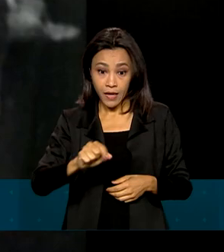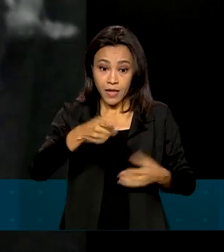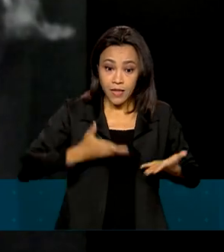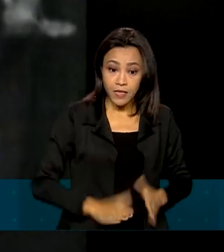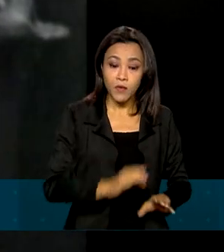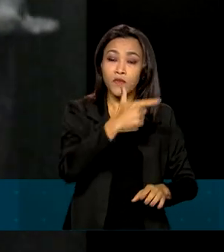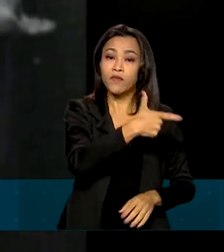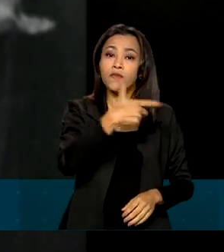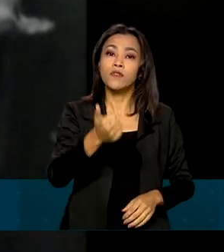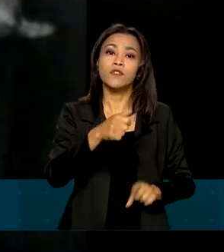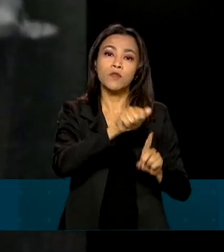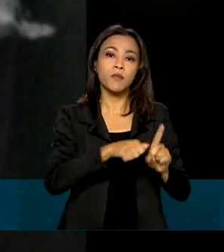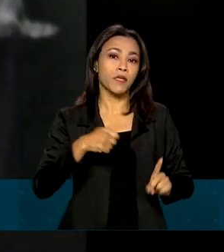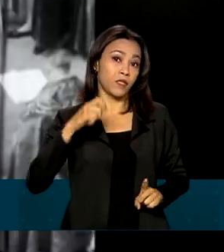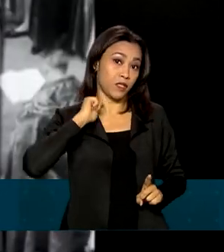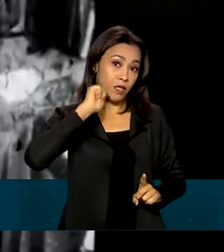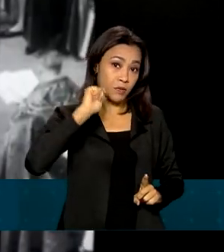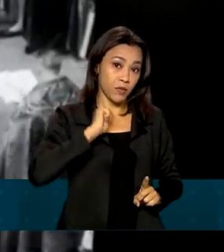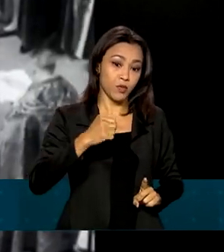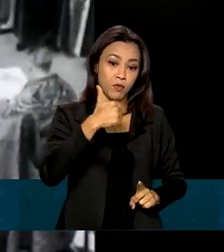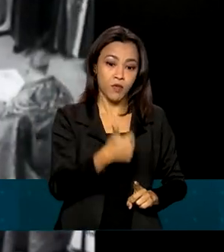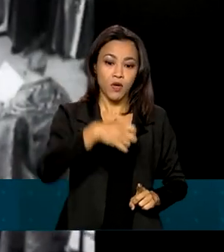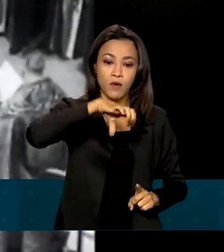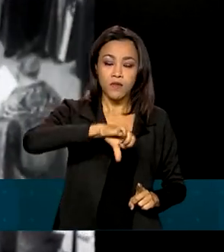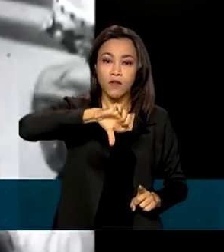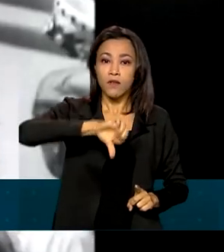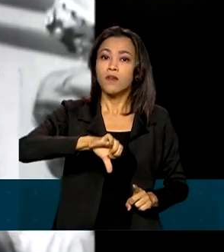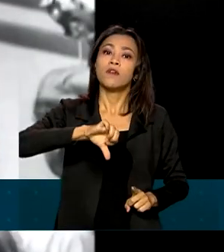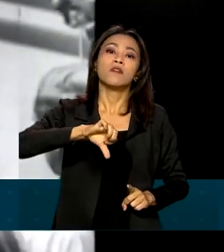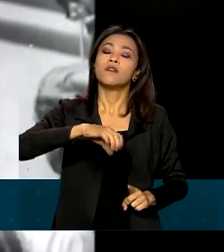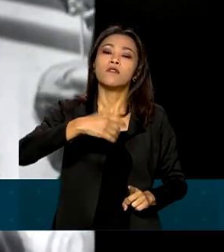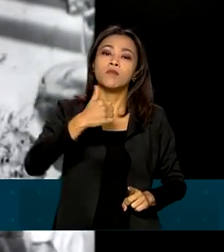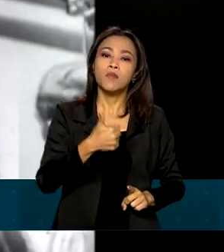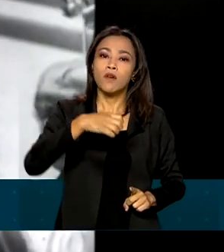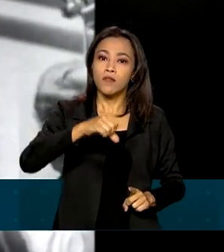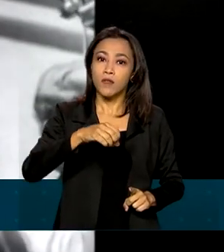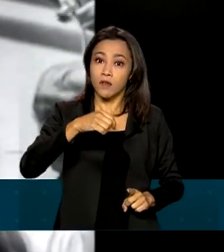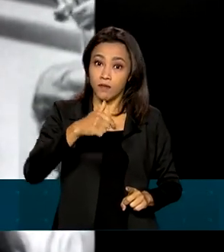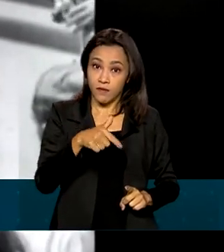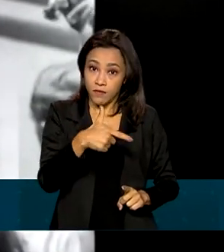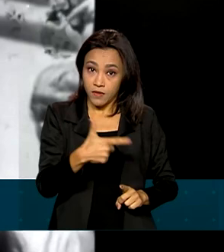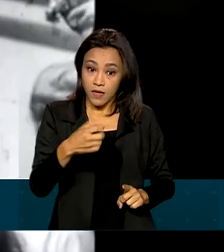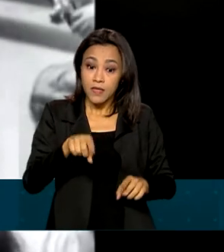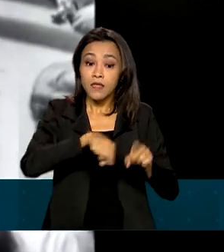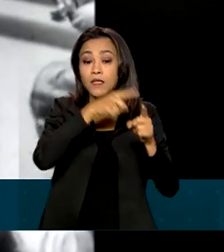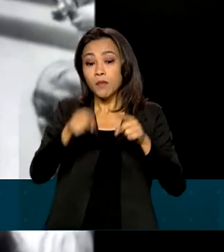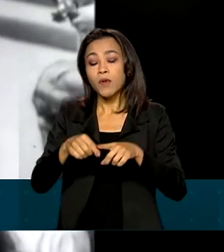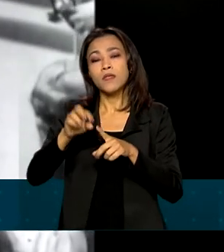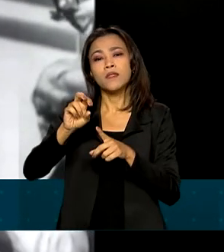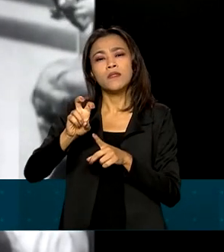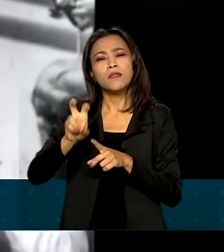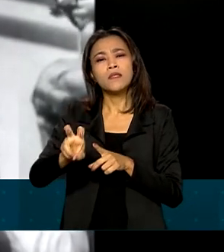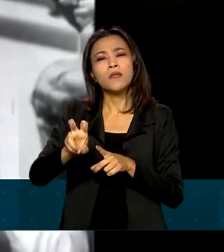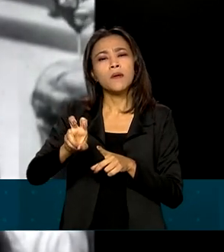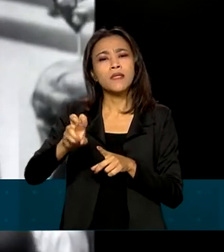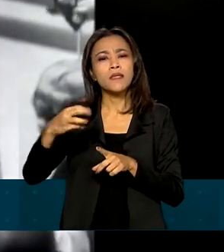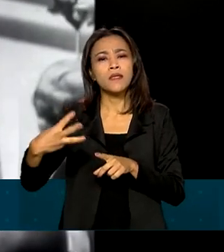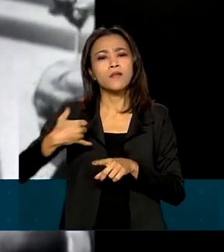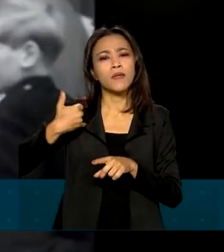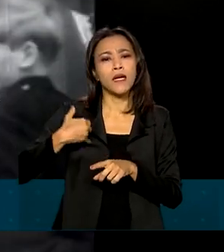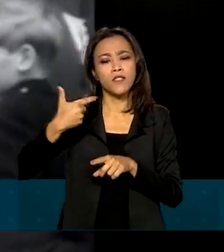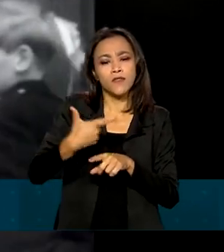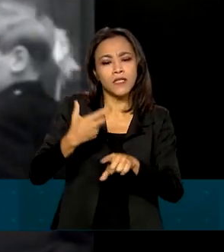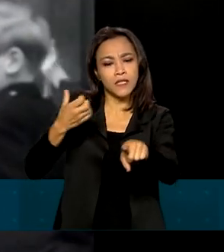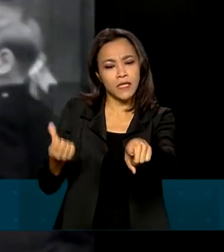abril de 1926 e em 2 de junho de 1953, aos 26 anos,